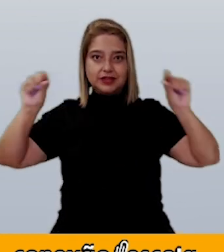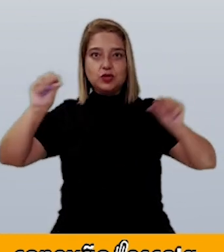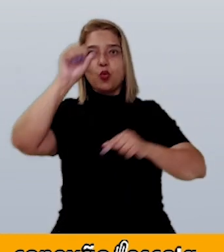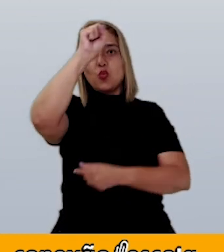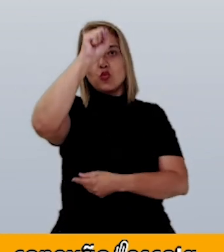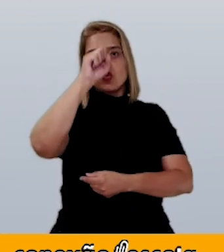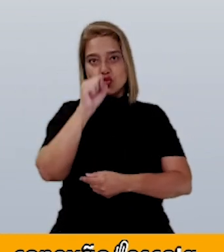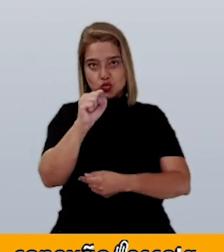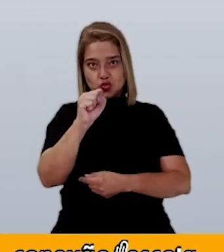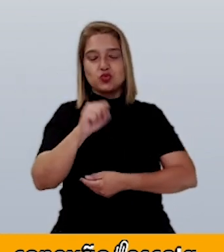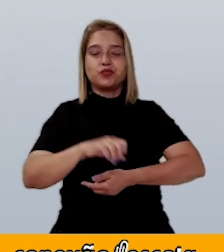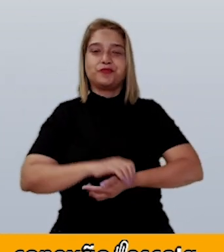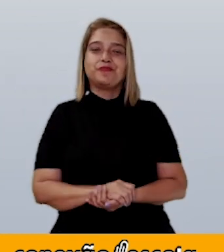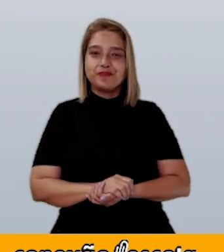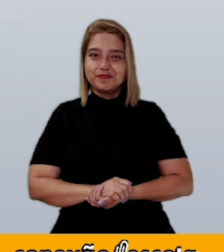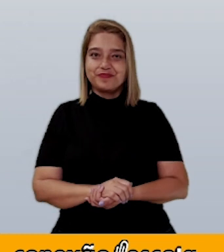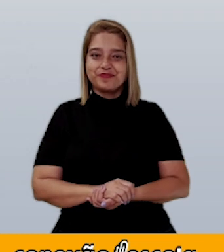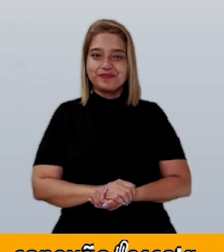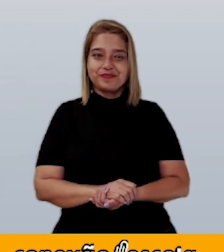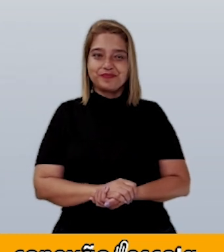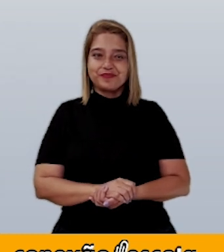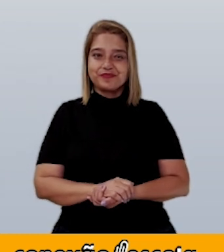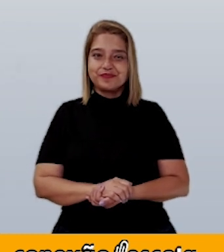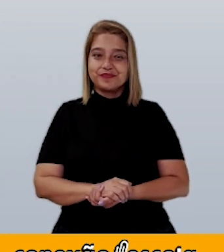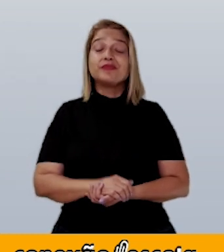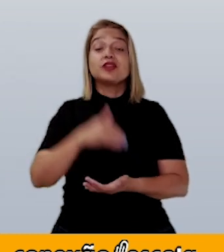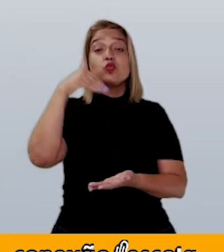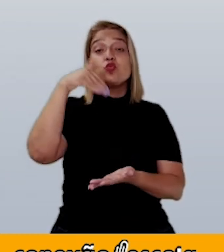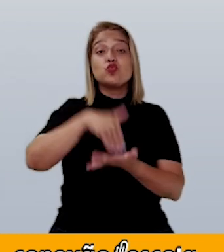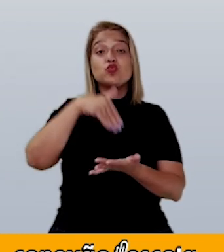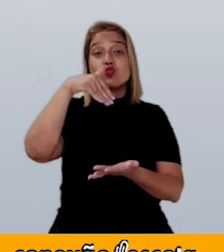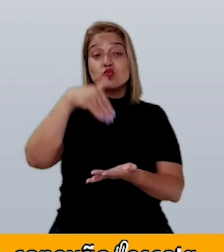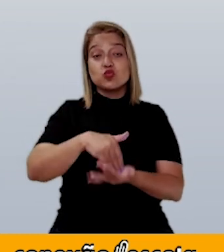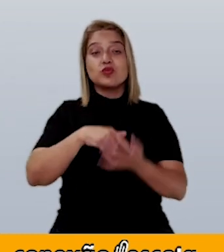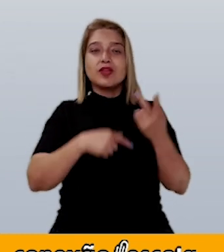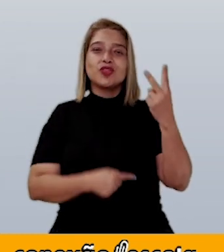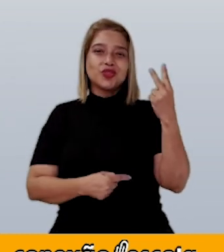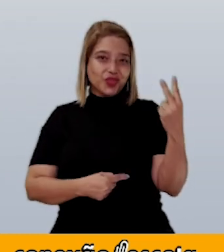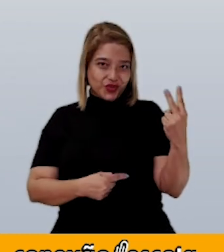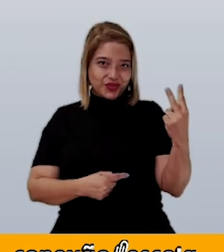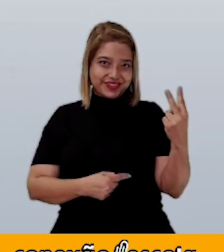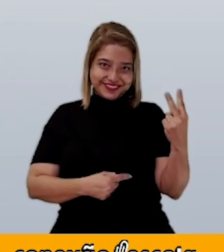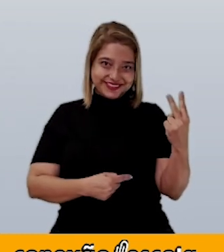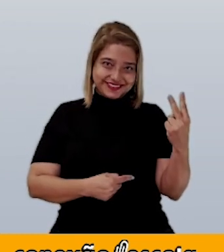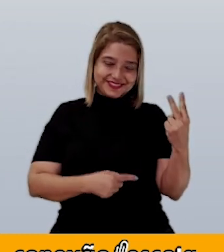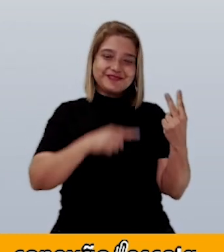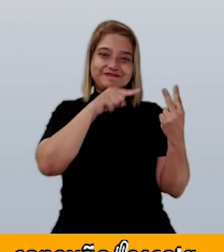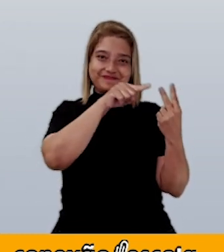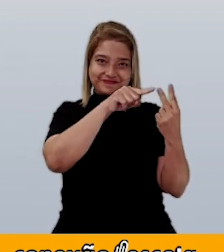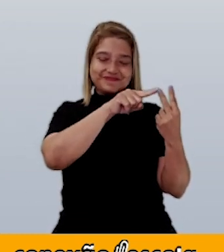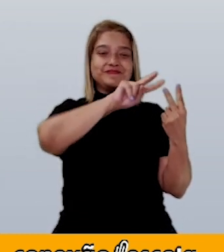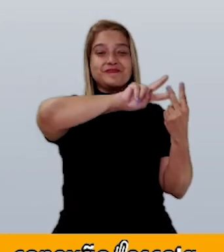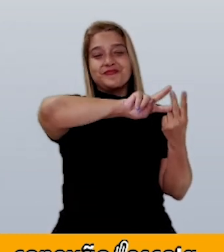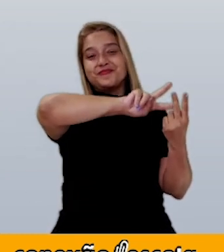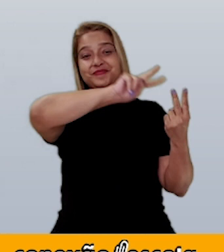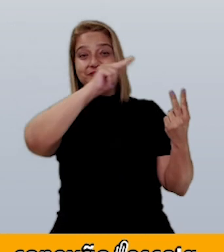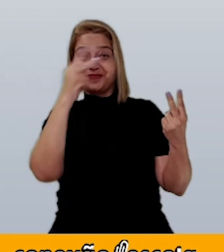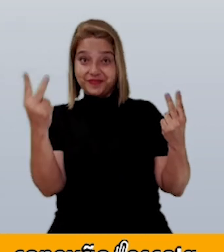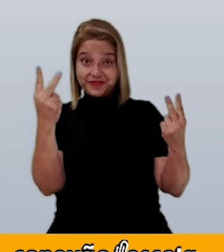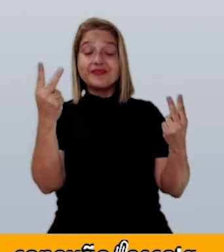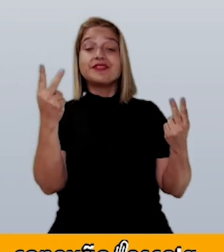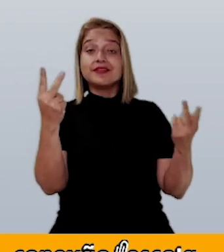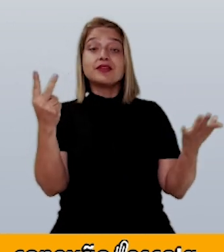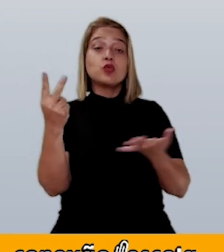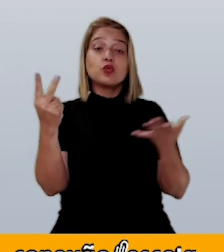quadrinhos cada. E por último, a última linha de dois quadradinhos